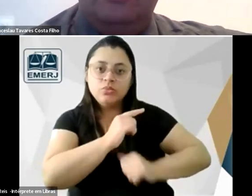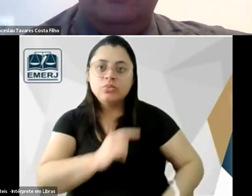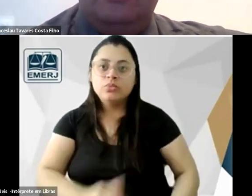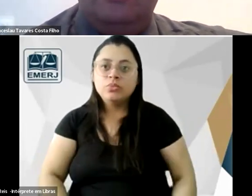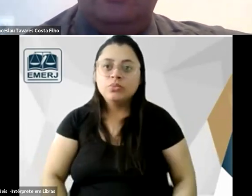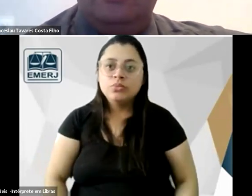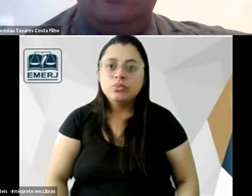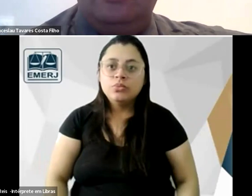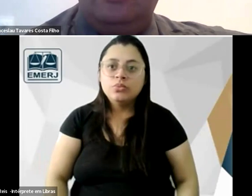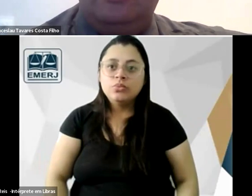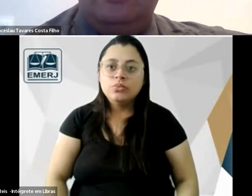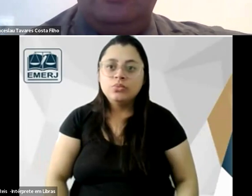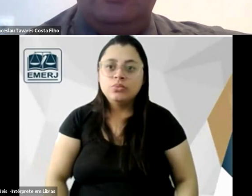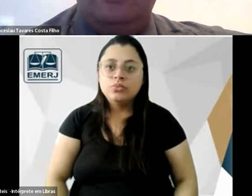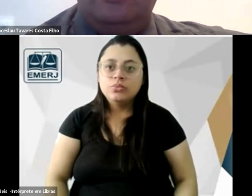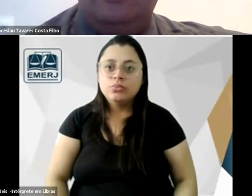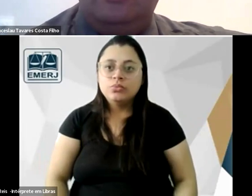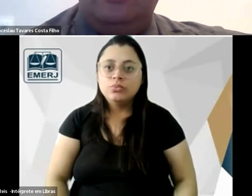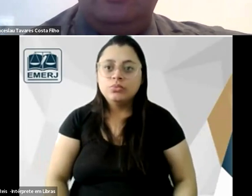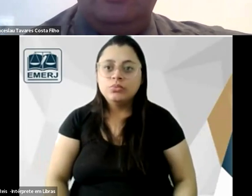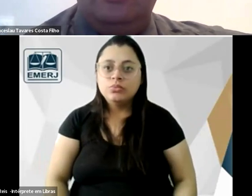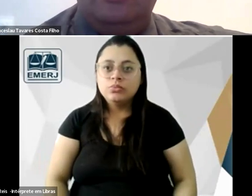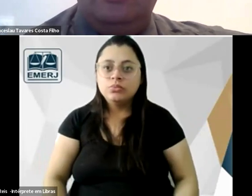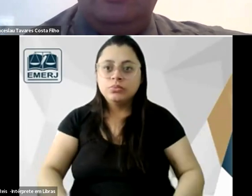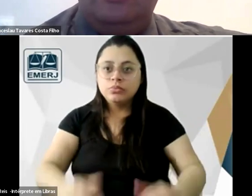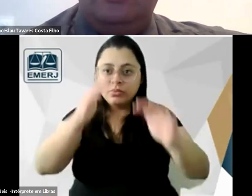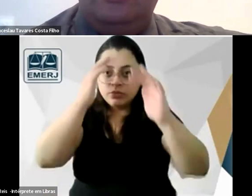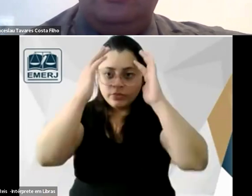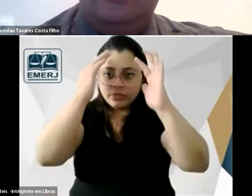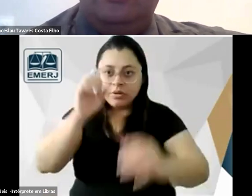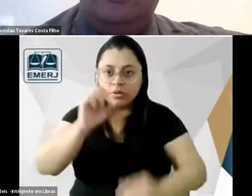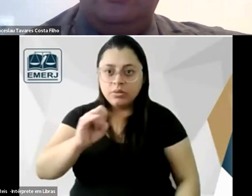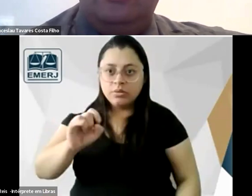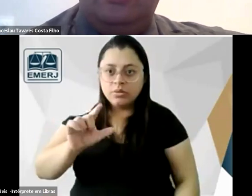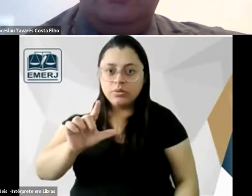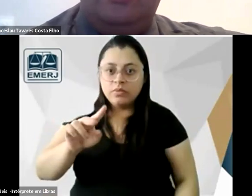então também tem o pensamento do Silvio Romero é um pensamento que tem nuances